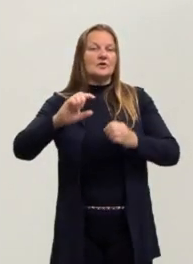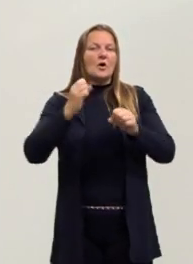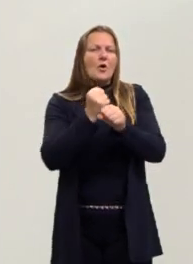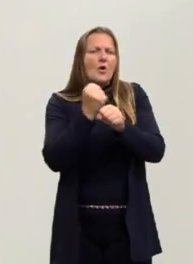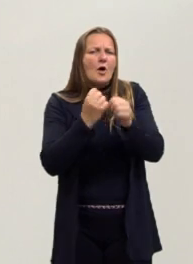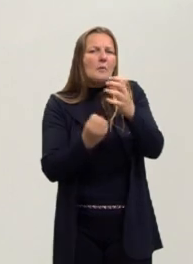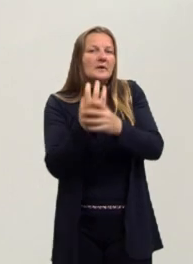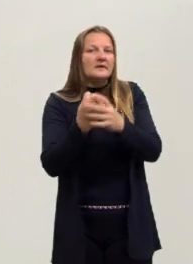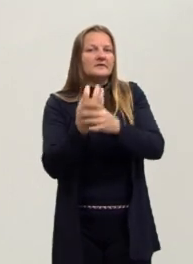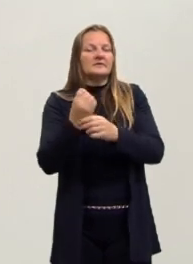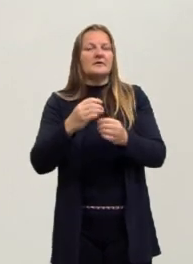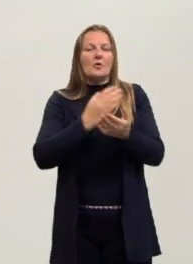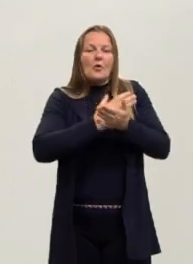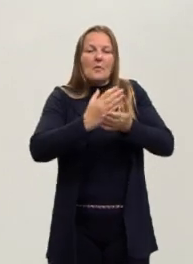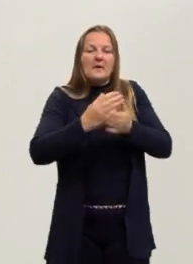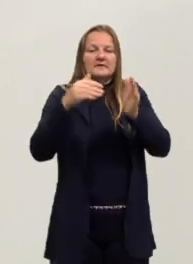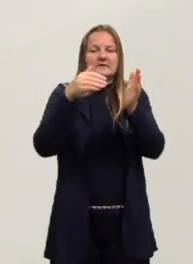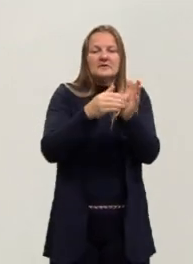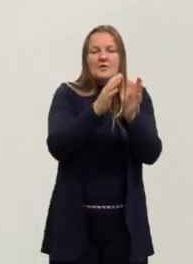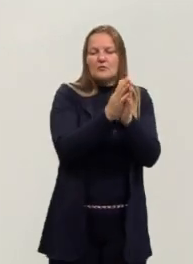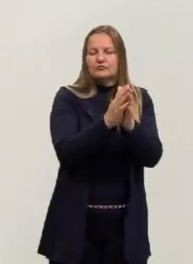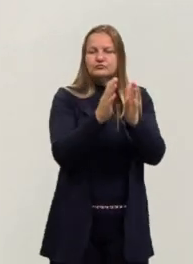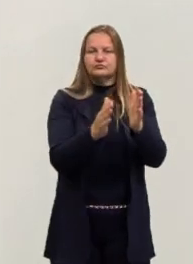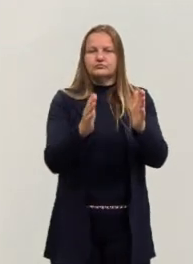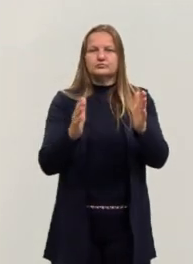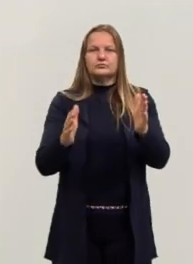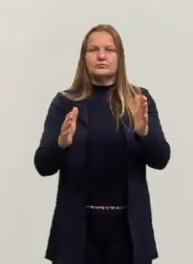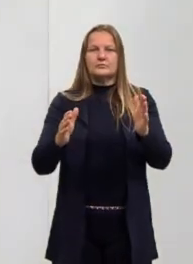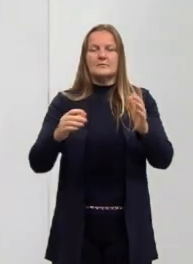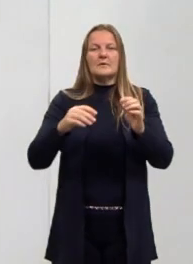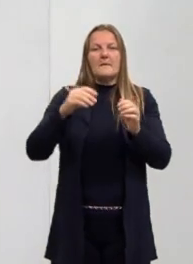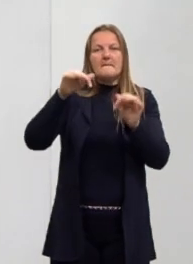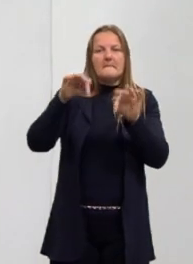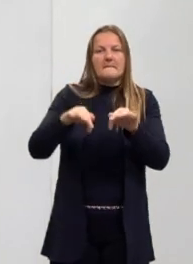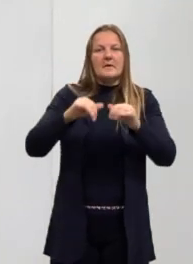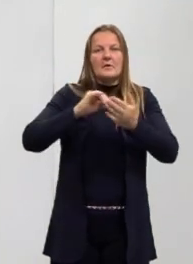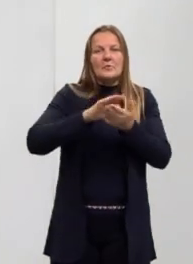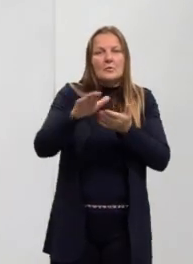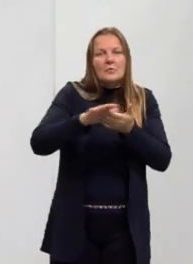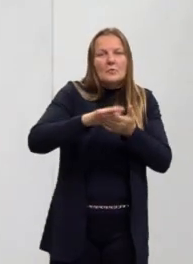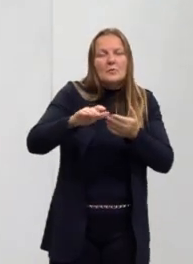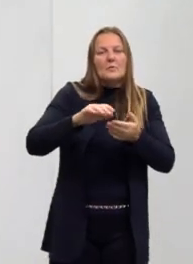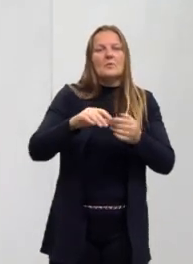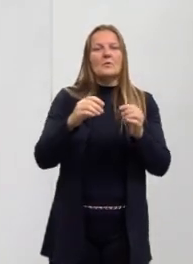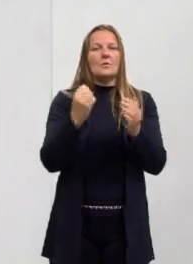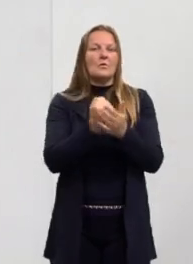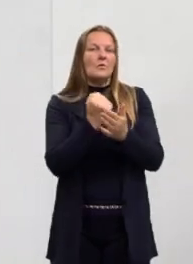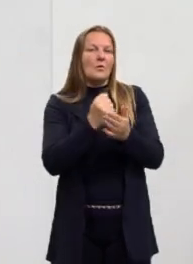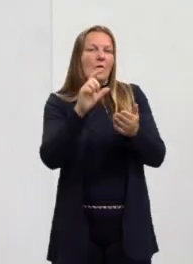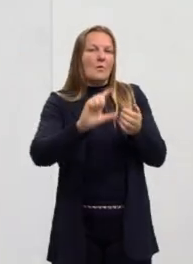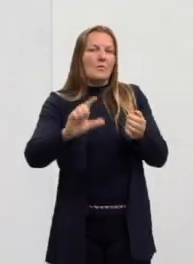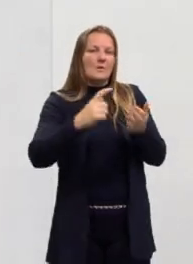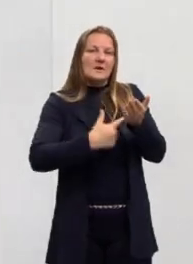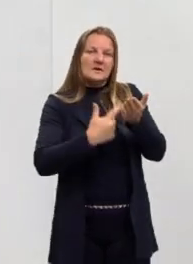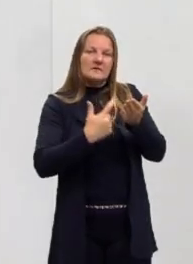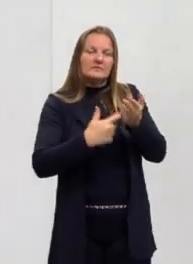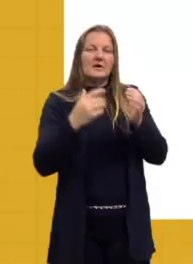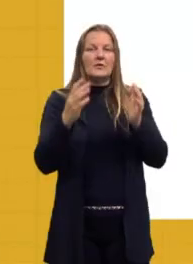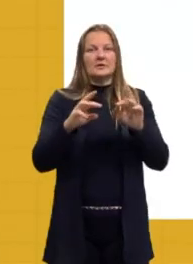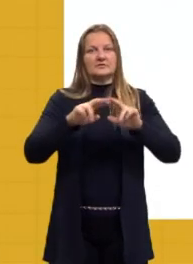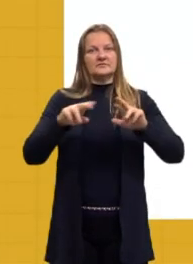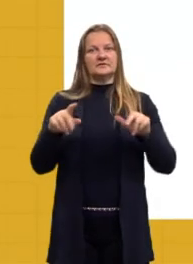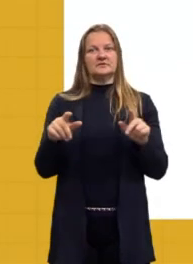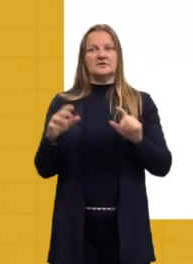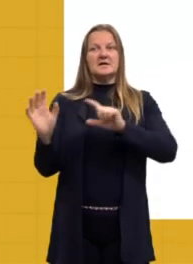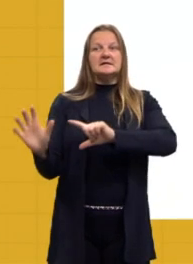que dizem, ó, começa aqui com essa publicação dessa obra e termina aqui com a publicação dessa obra. Agora não. Agora